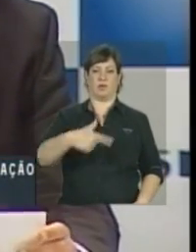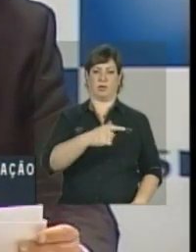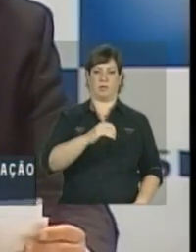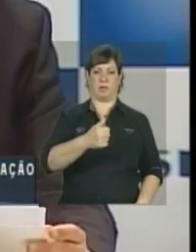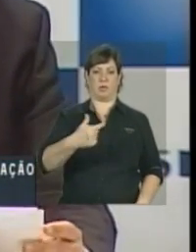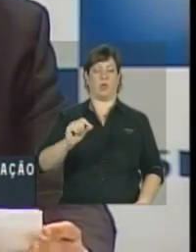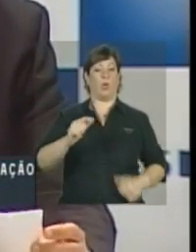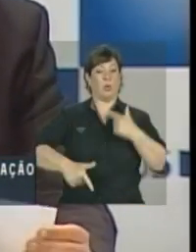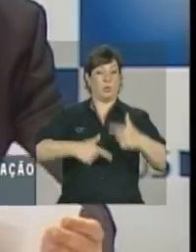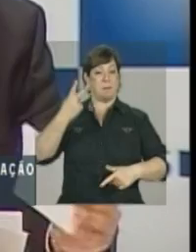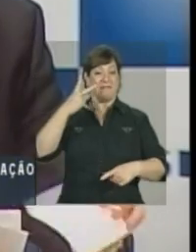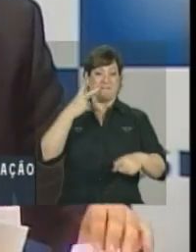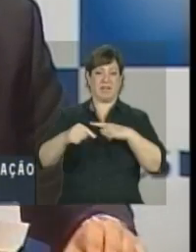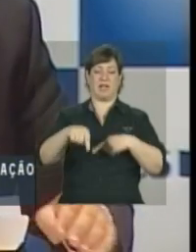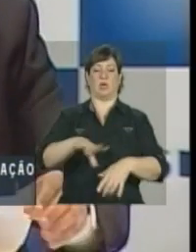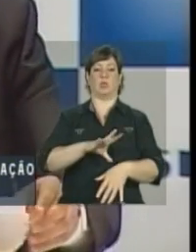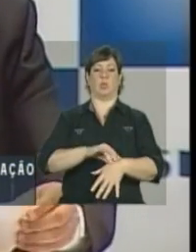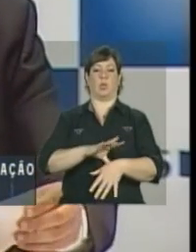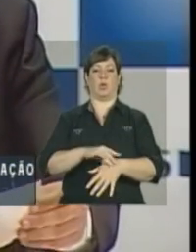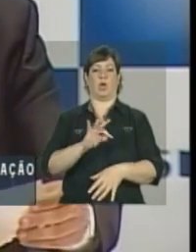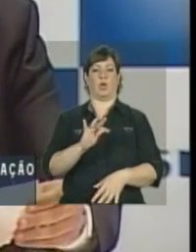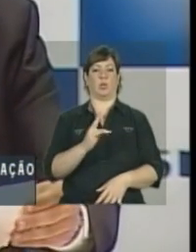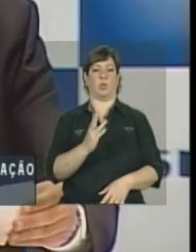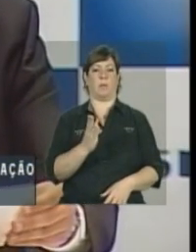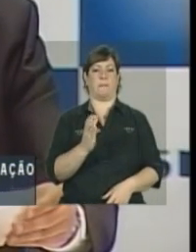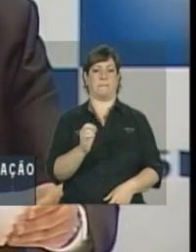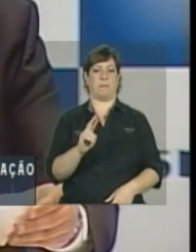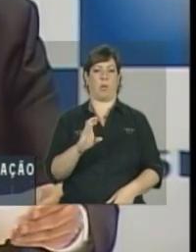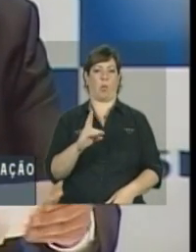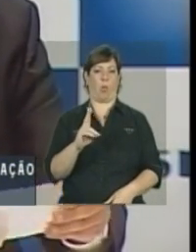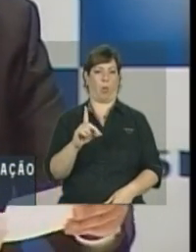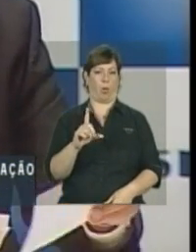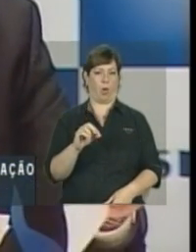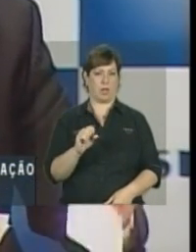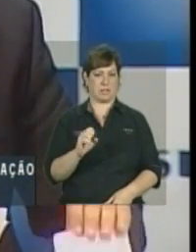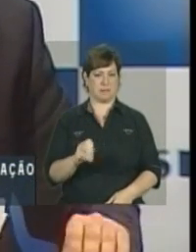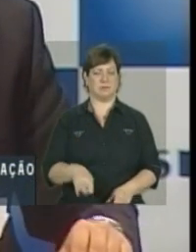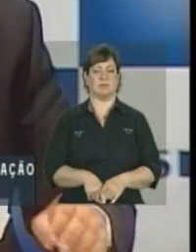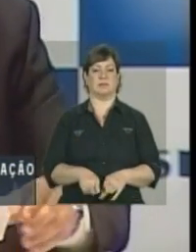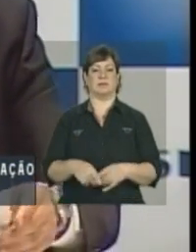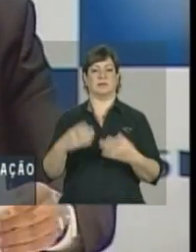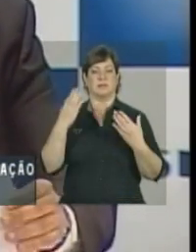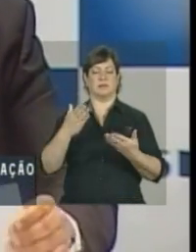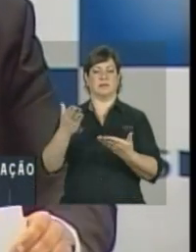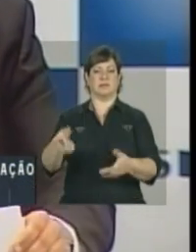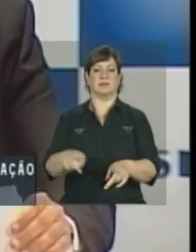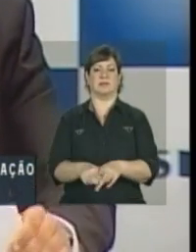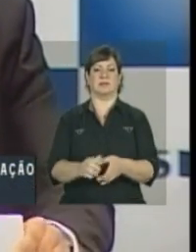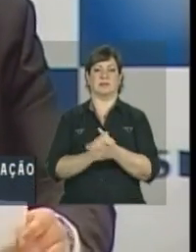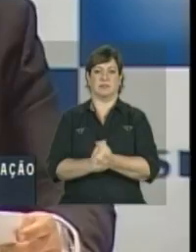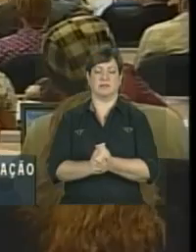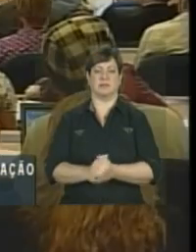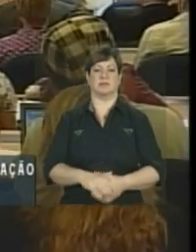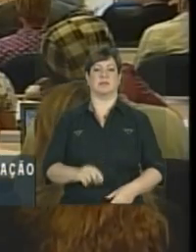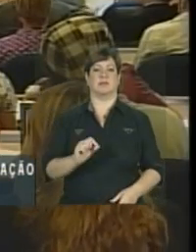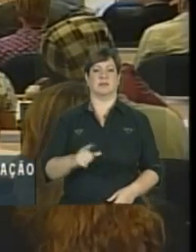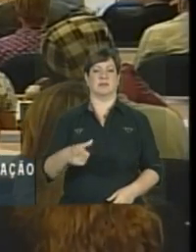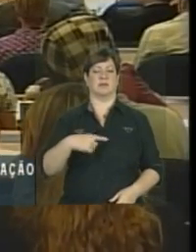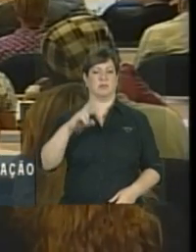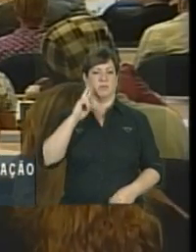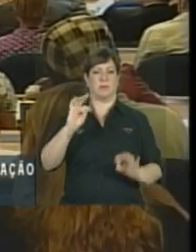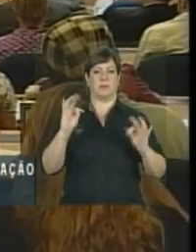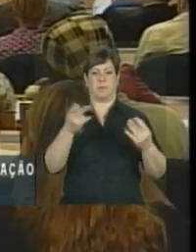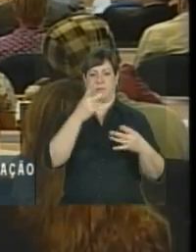ano na luta contra a tuberculose. Saudar o representante da OPAS, o Jacobo, que está aqui junto conosco. Saudar